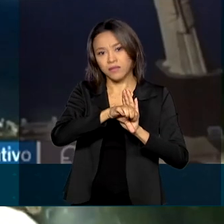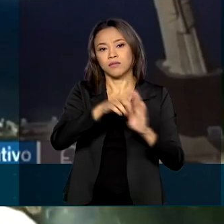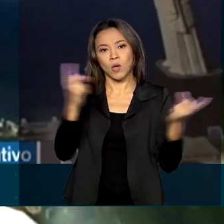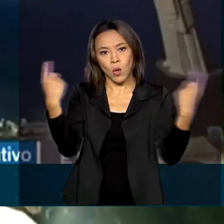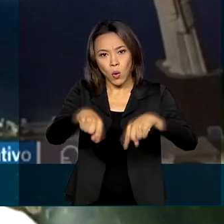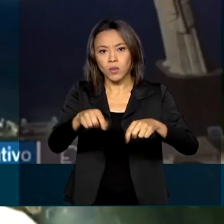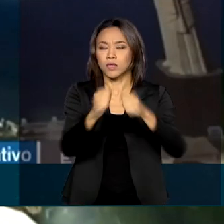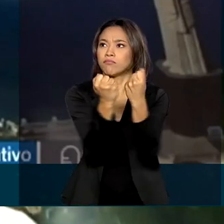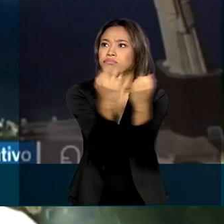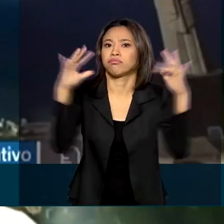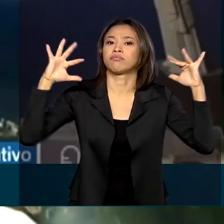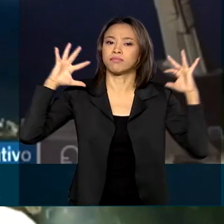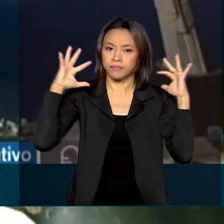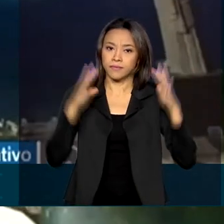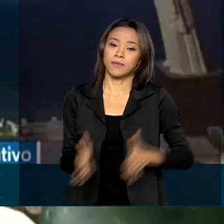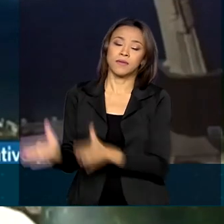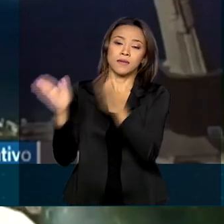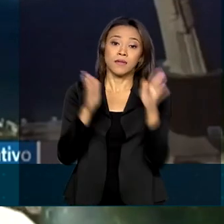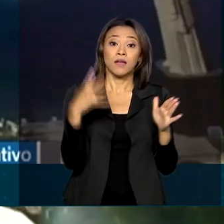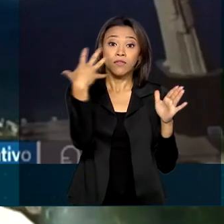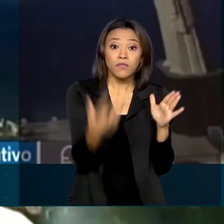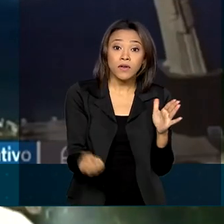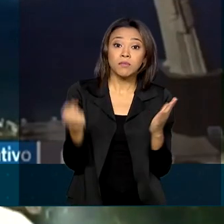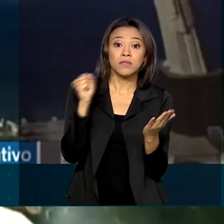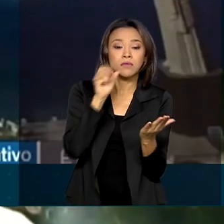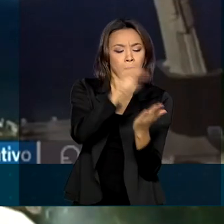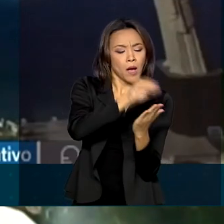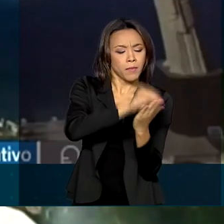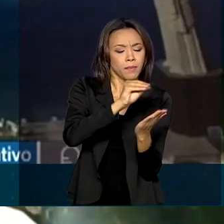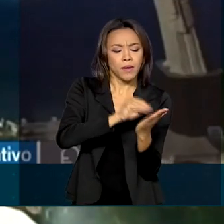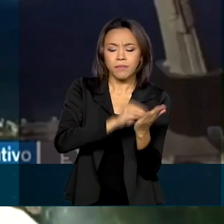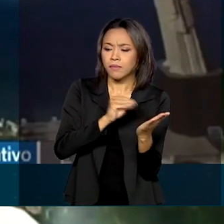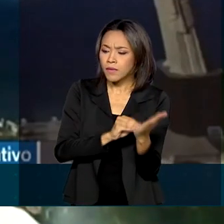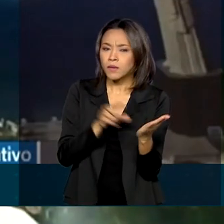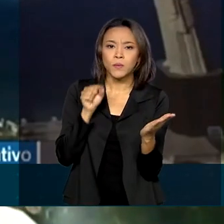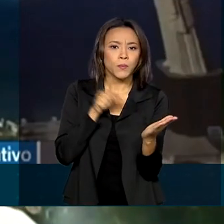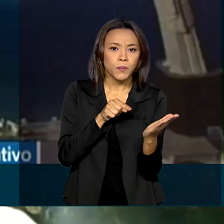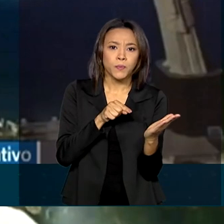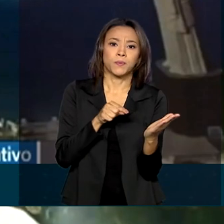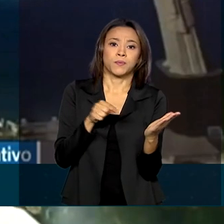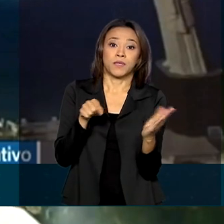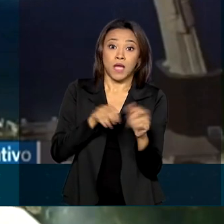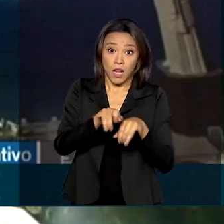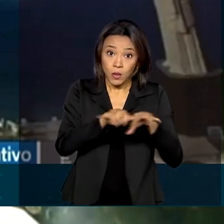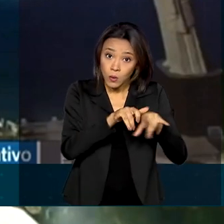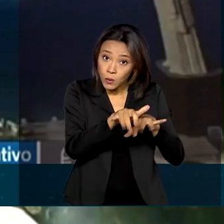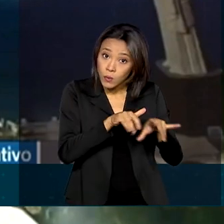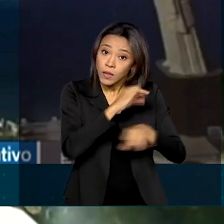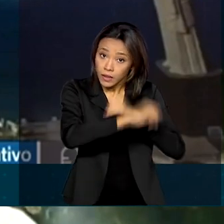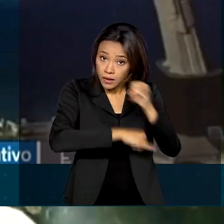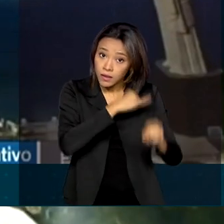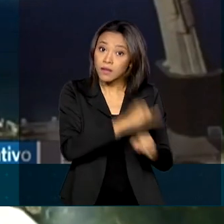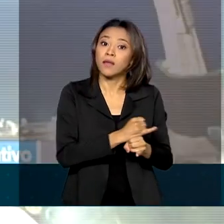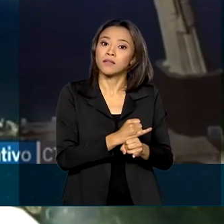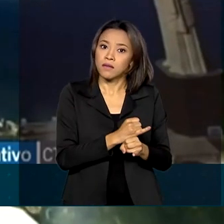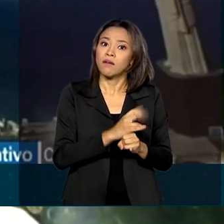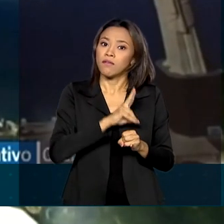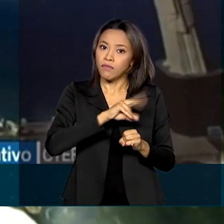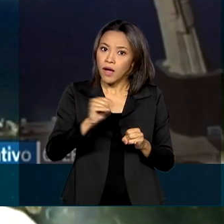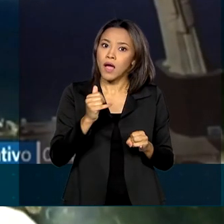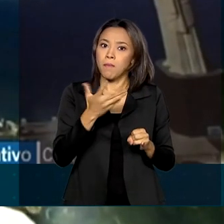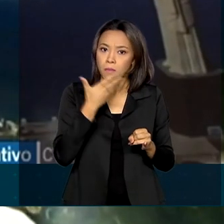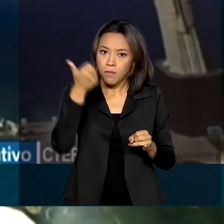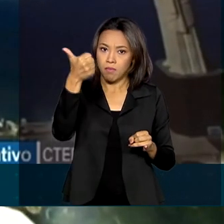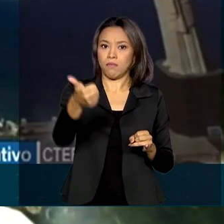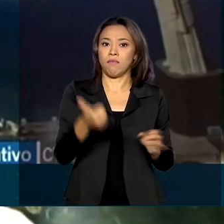geração do agendamento dessa audiência de conciliação feita de maneira eletrônica vai aumentar muito o resultado. Nós